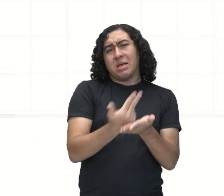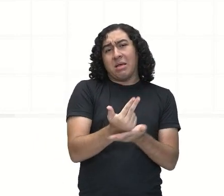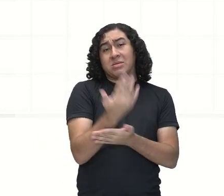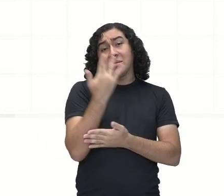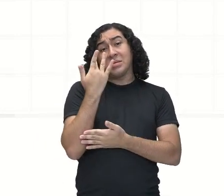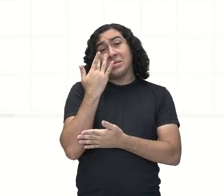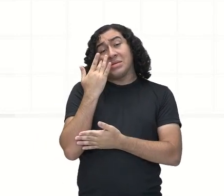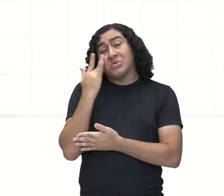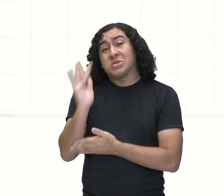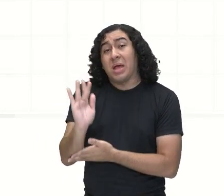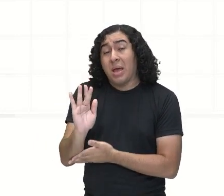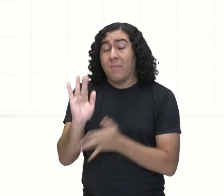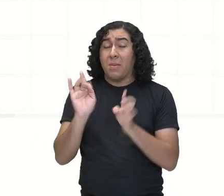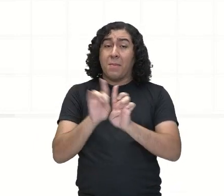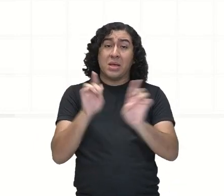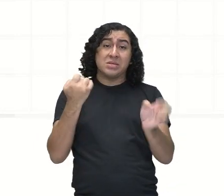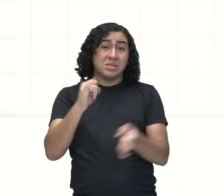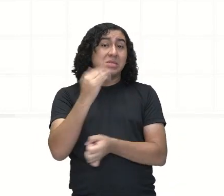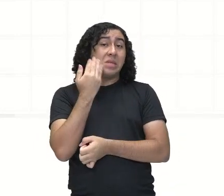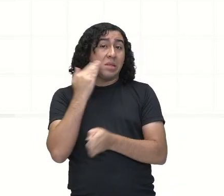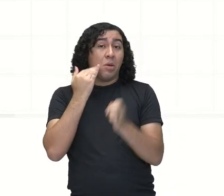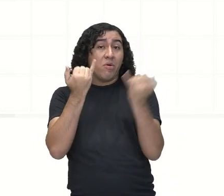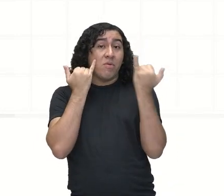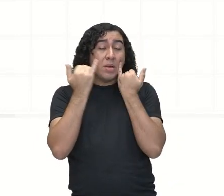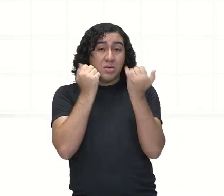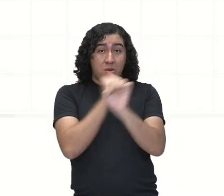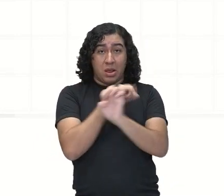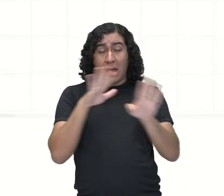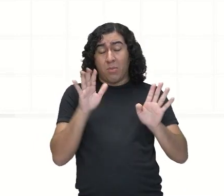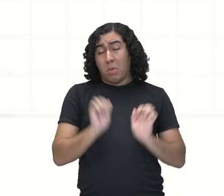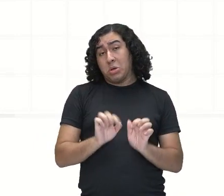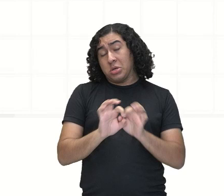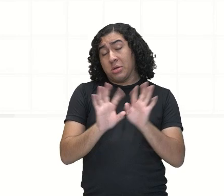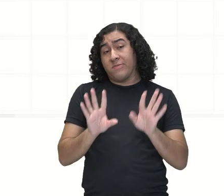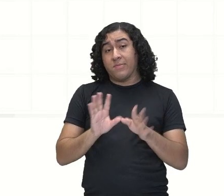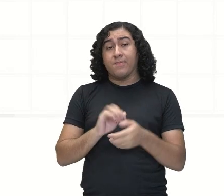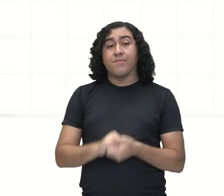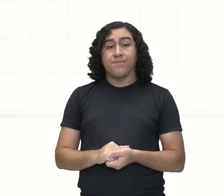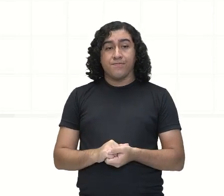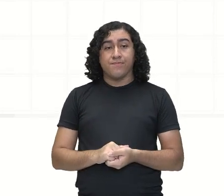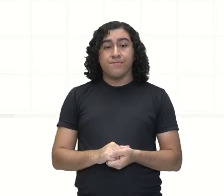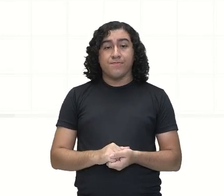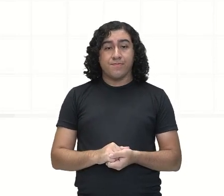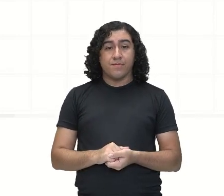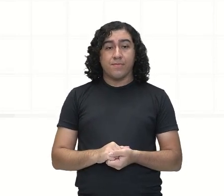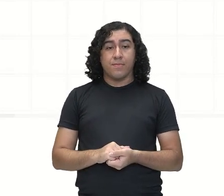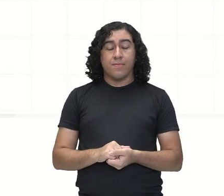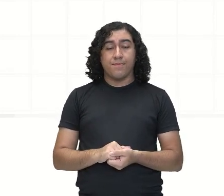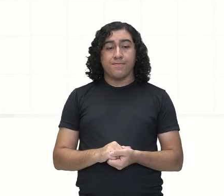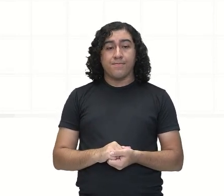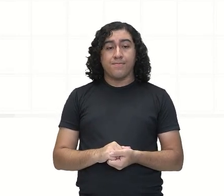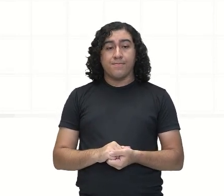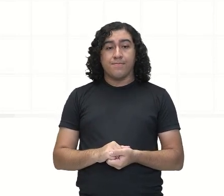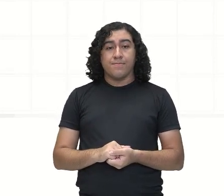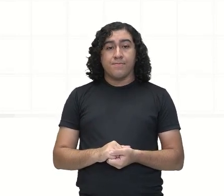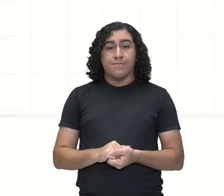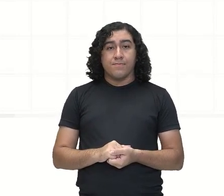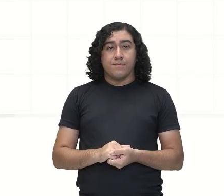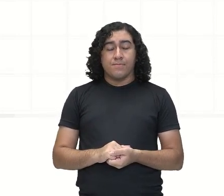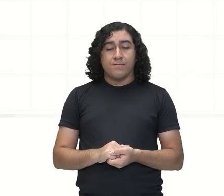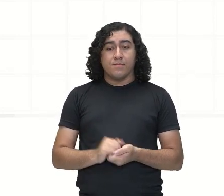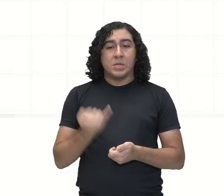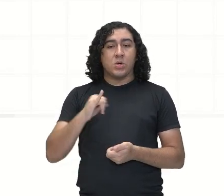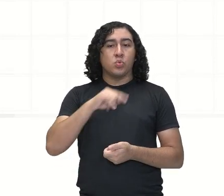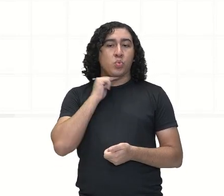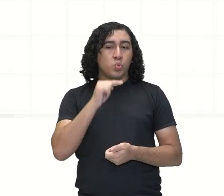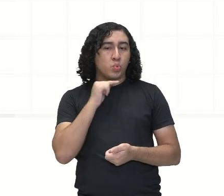tenha entendido bem o que está acontecendo. Outros, né? Se você tiver uma dúvida,